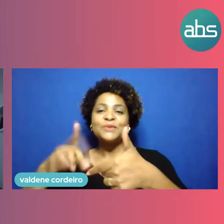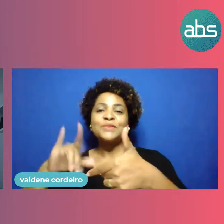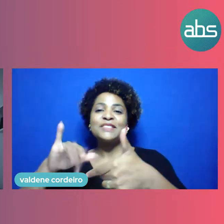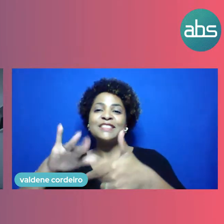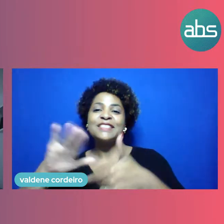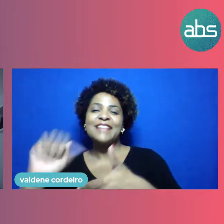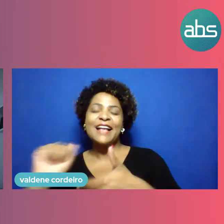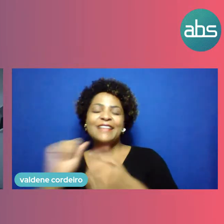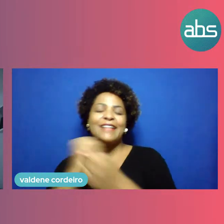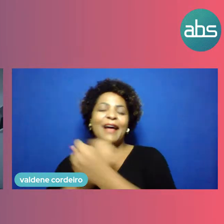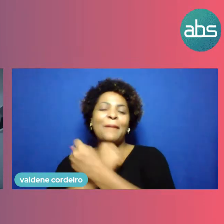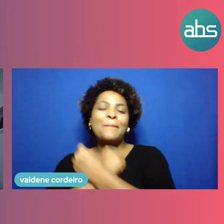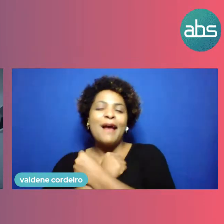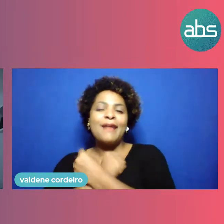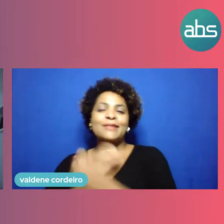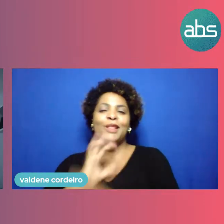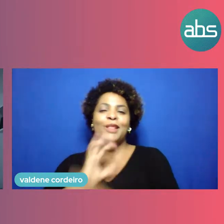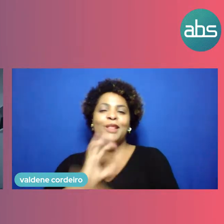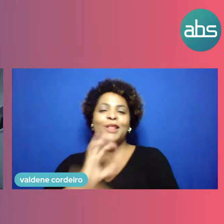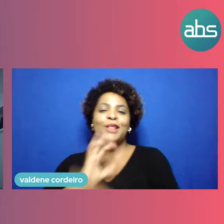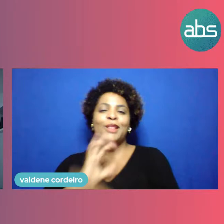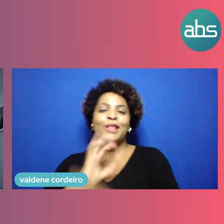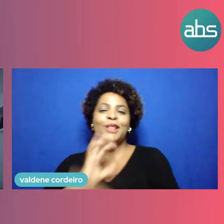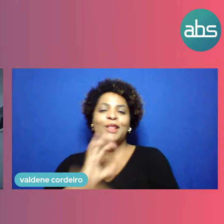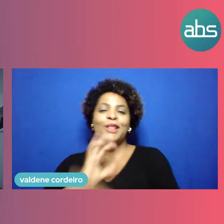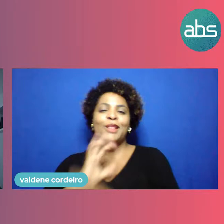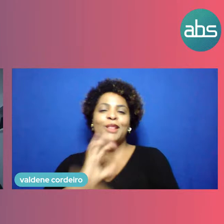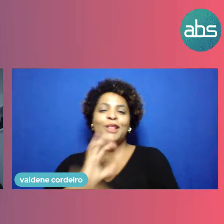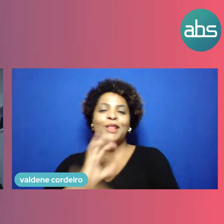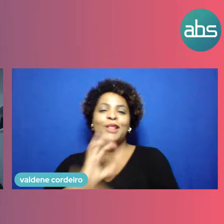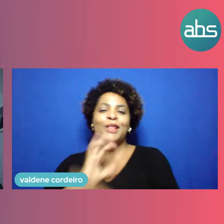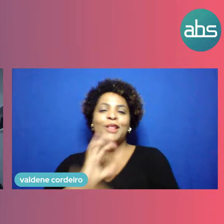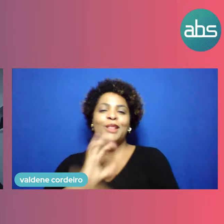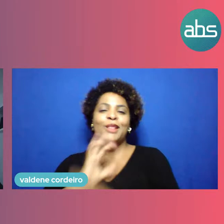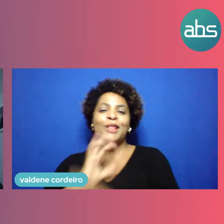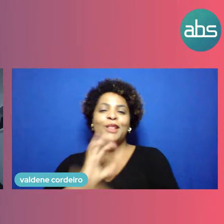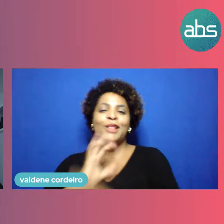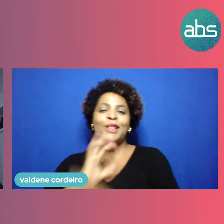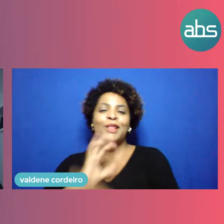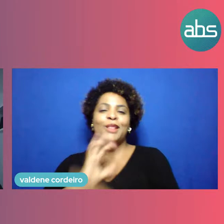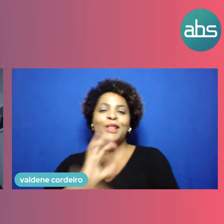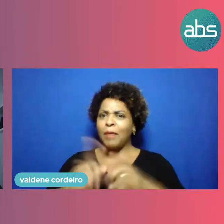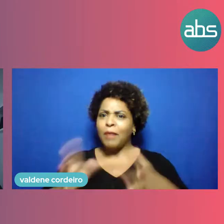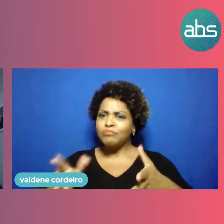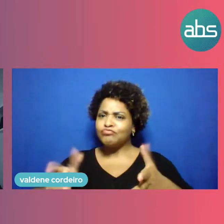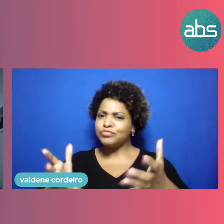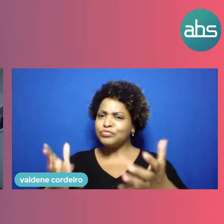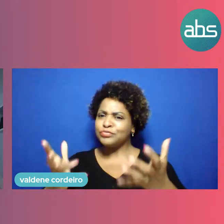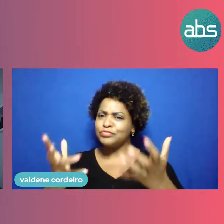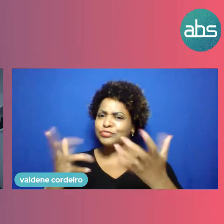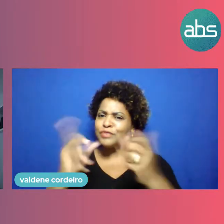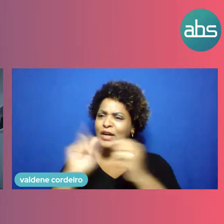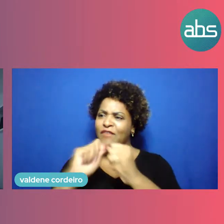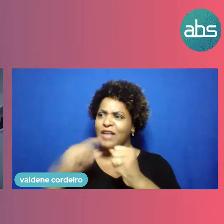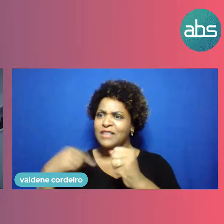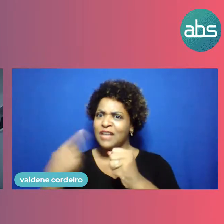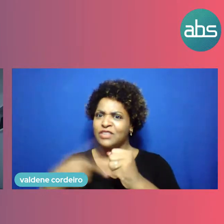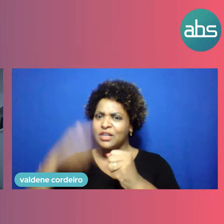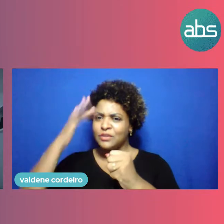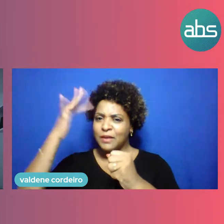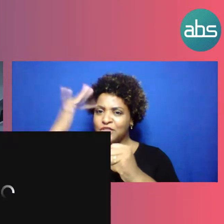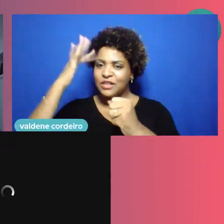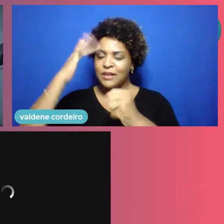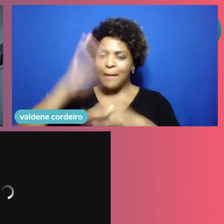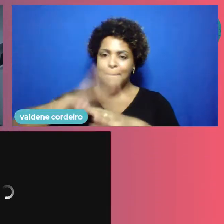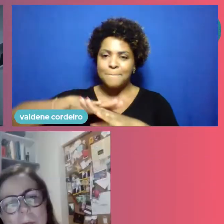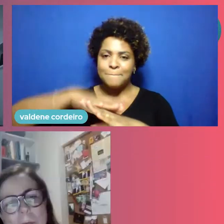um coração gigante e uma perficácia que leva a gente a pensar o nosso negócio além. Então, Conceição, seja